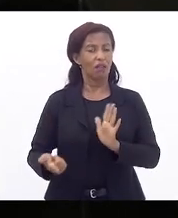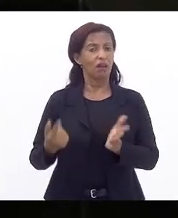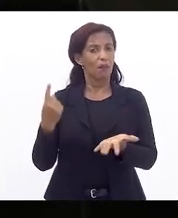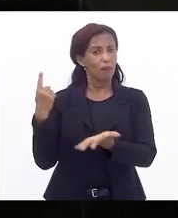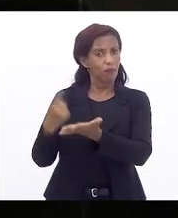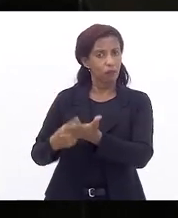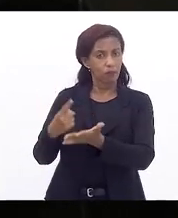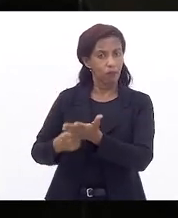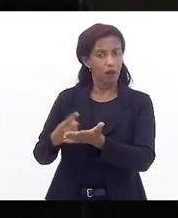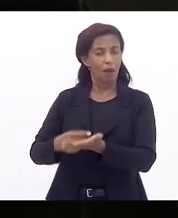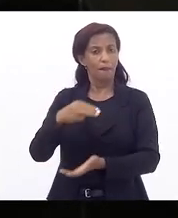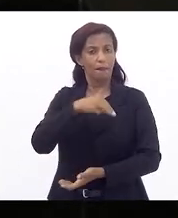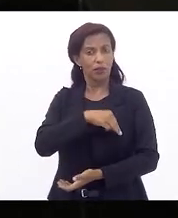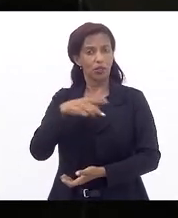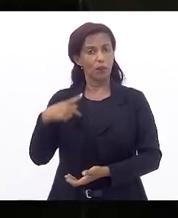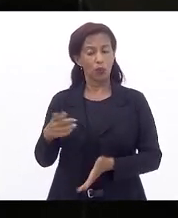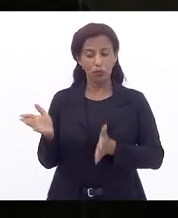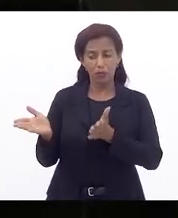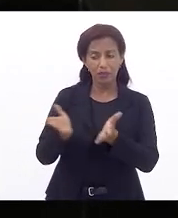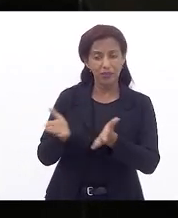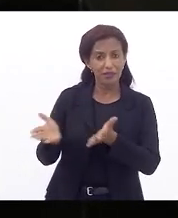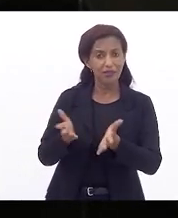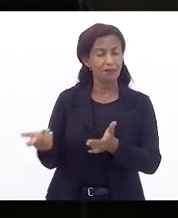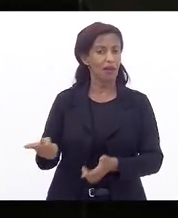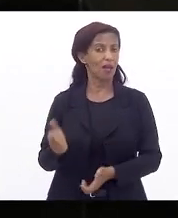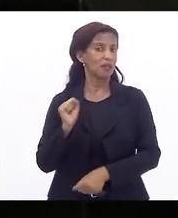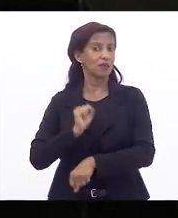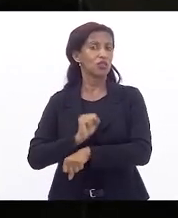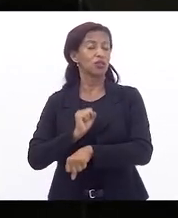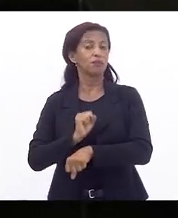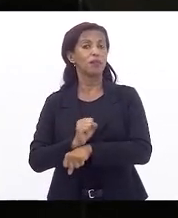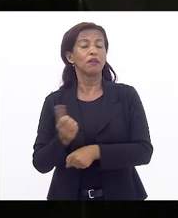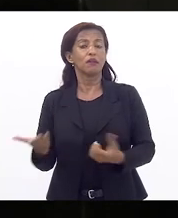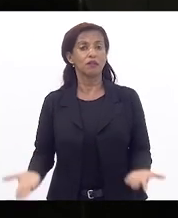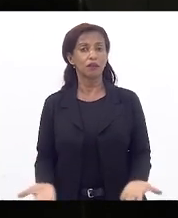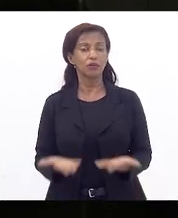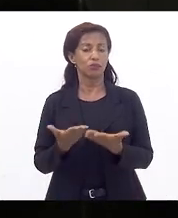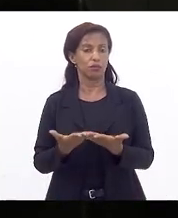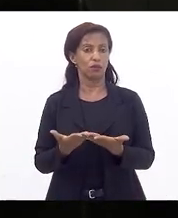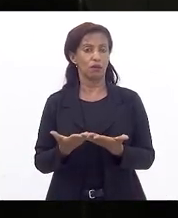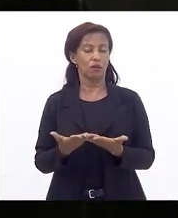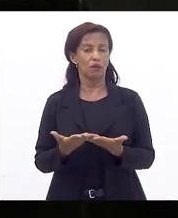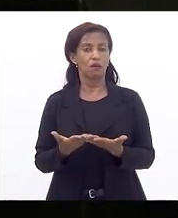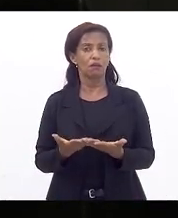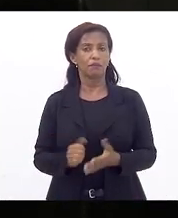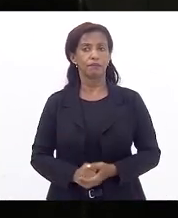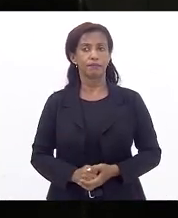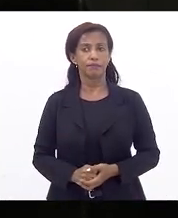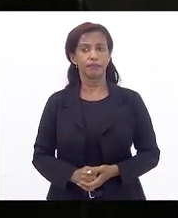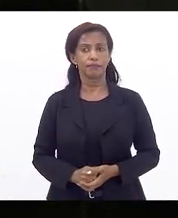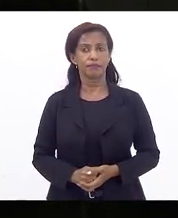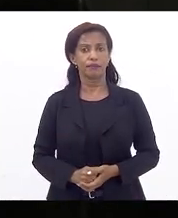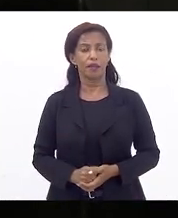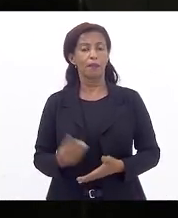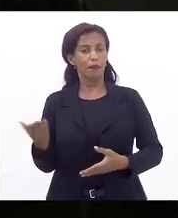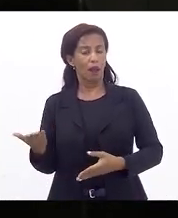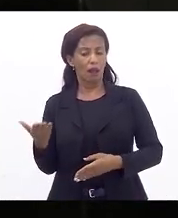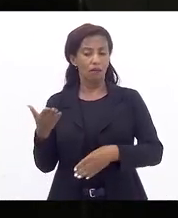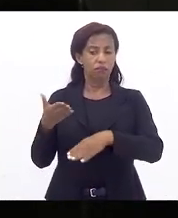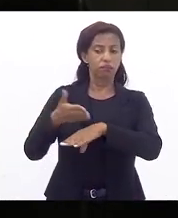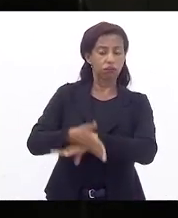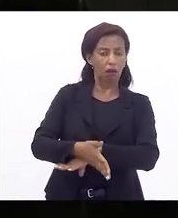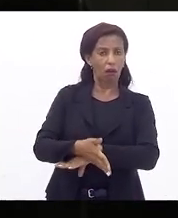Ministério Público sobre acessibilidade, mas que ainda aguardam para serem integralmente